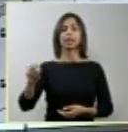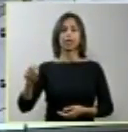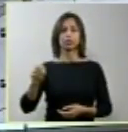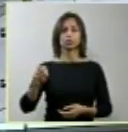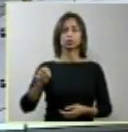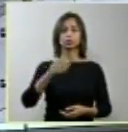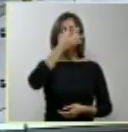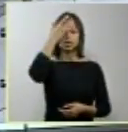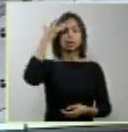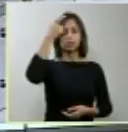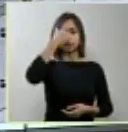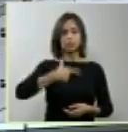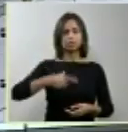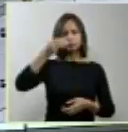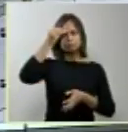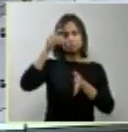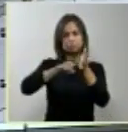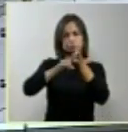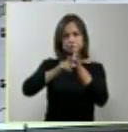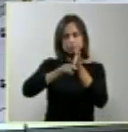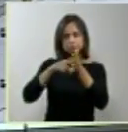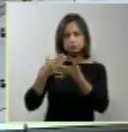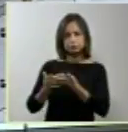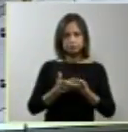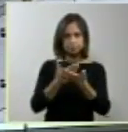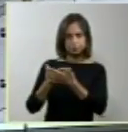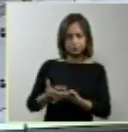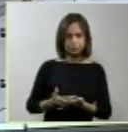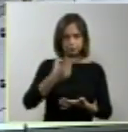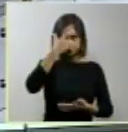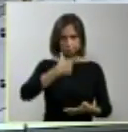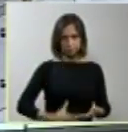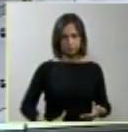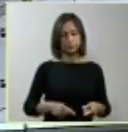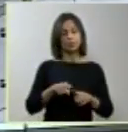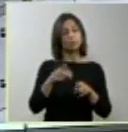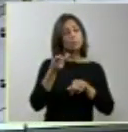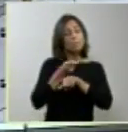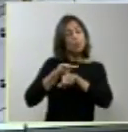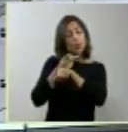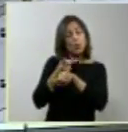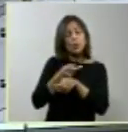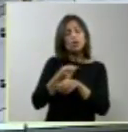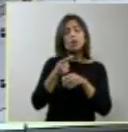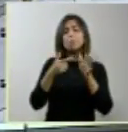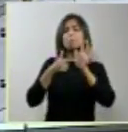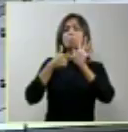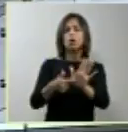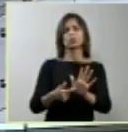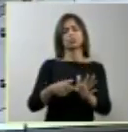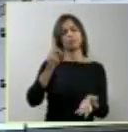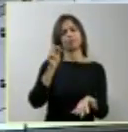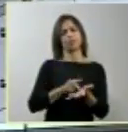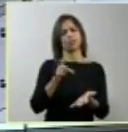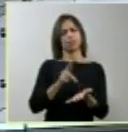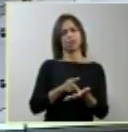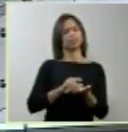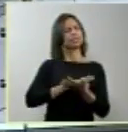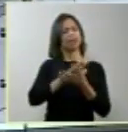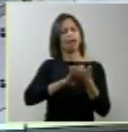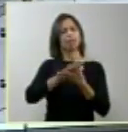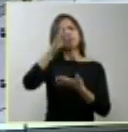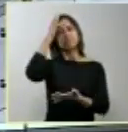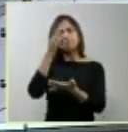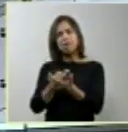por buscar a verdade sem dogmas. Essa é uma questão extremamente importante